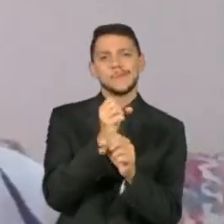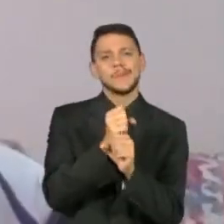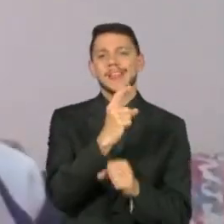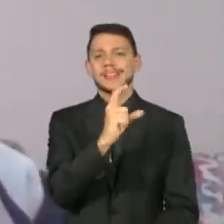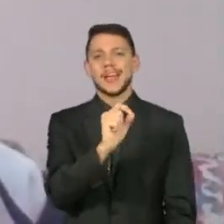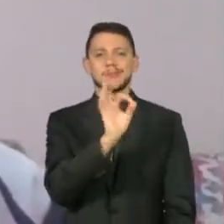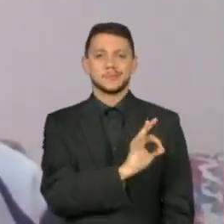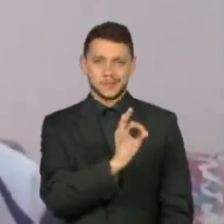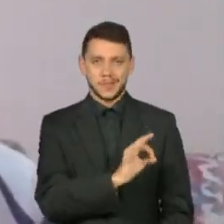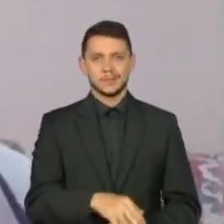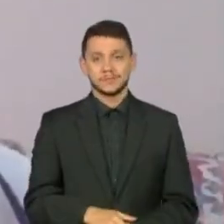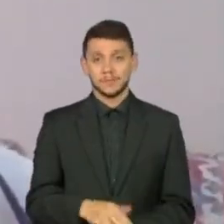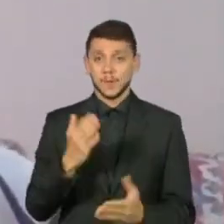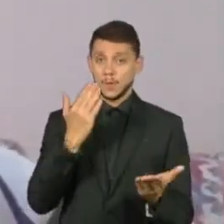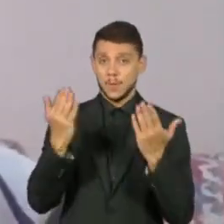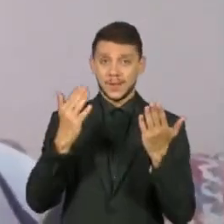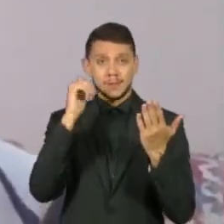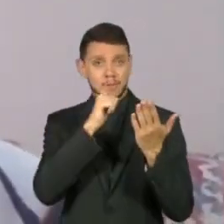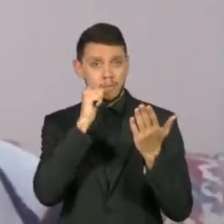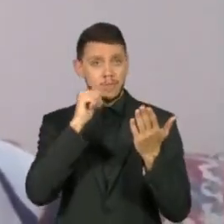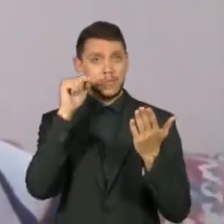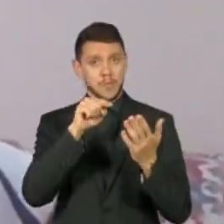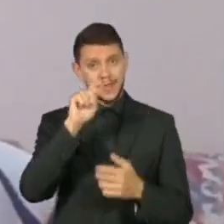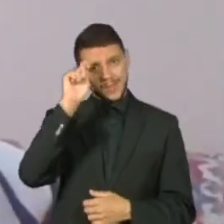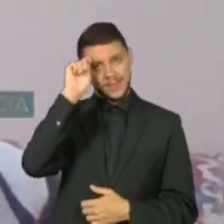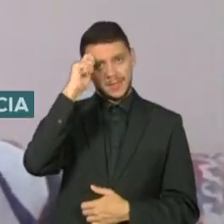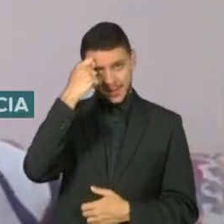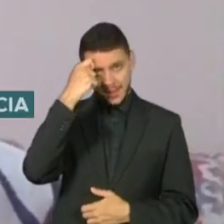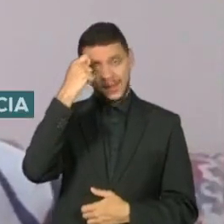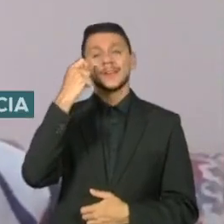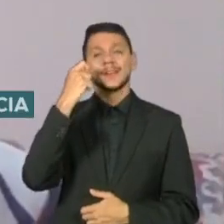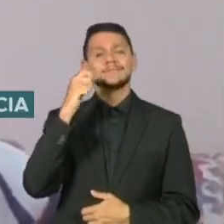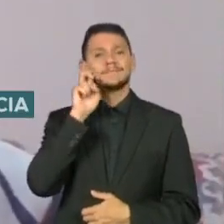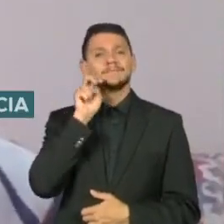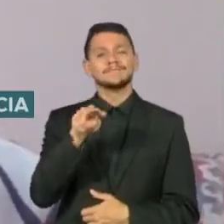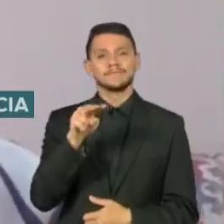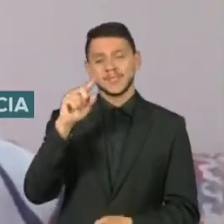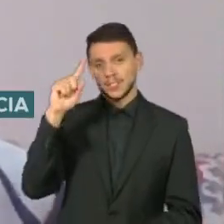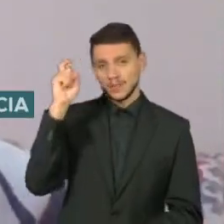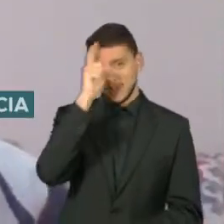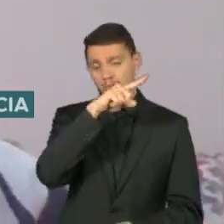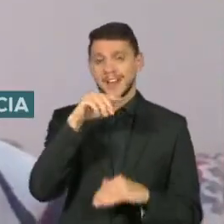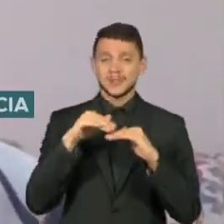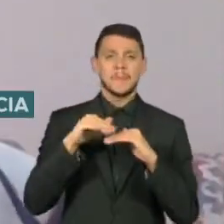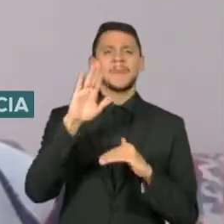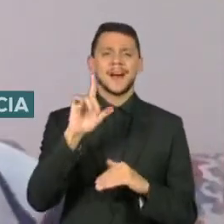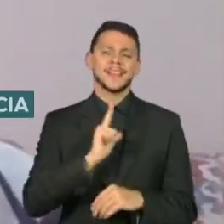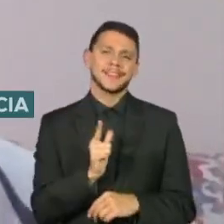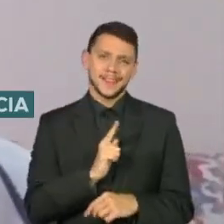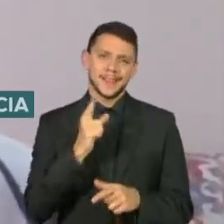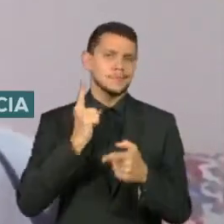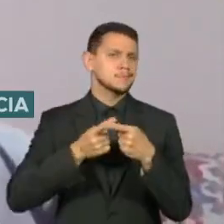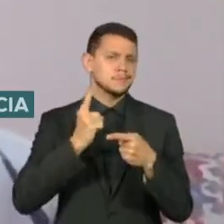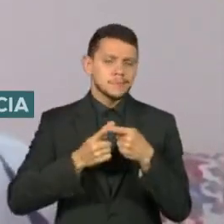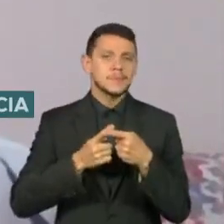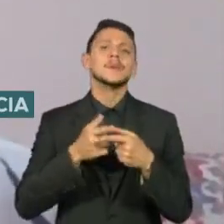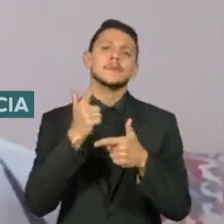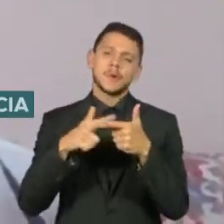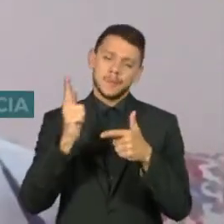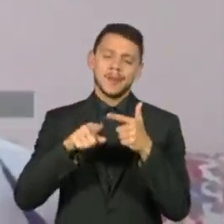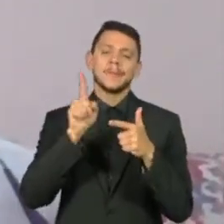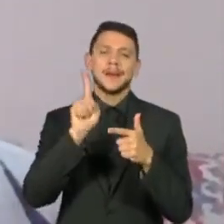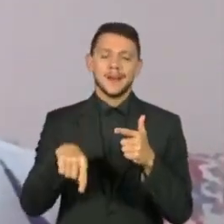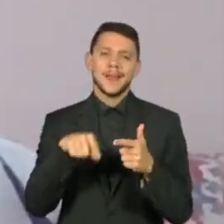relação às mulheres negras, eu acho que há dificuldade, porque existe uma questão que é o